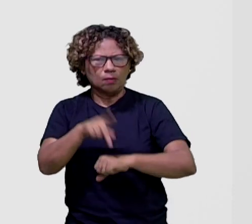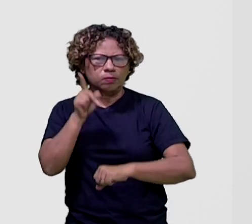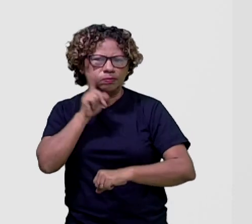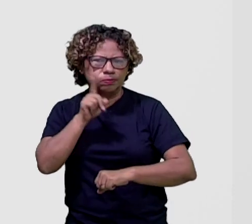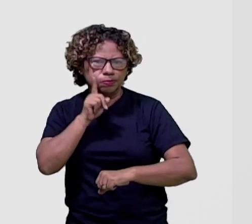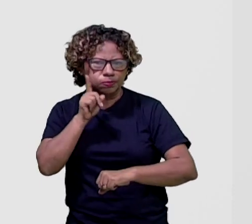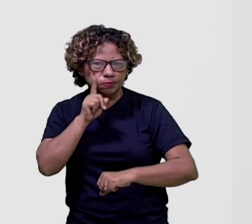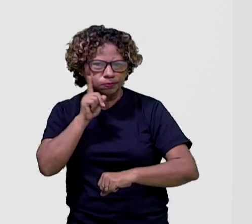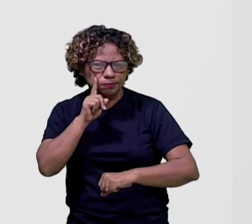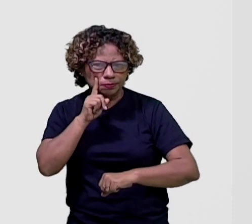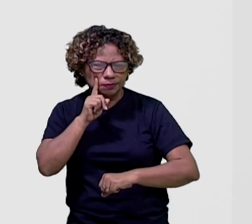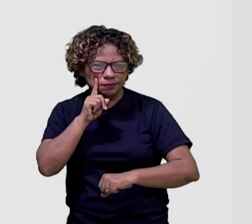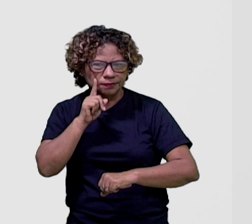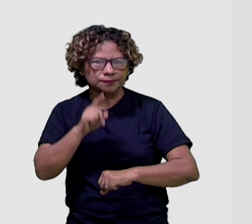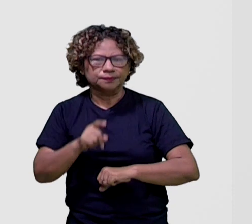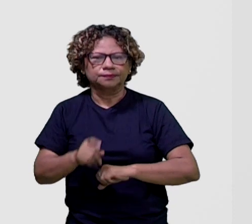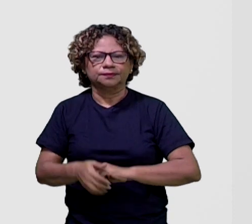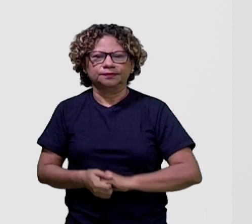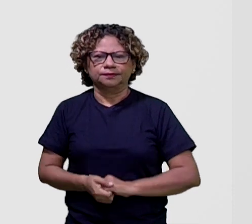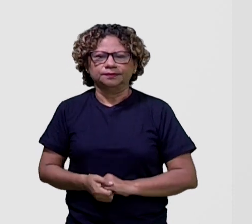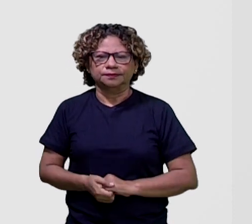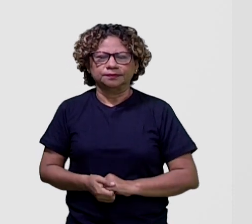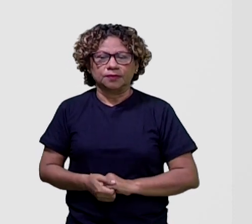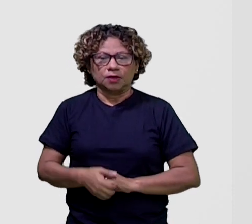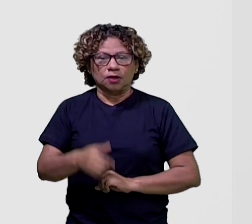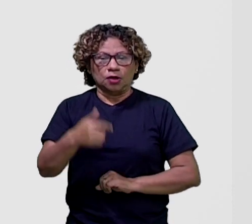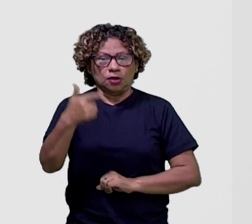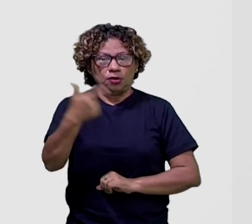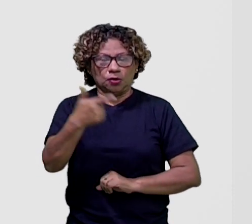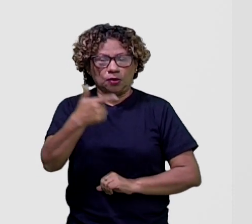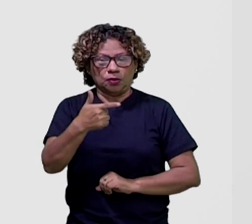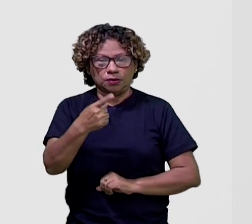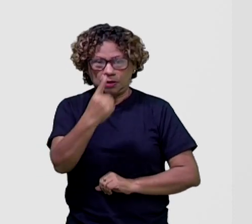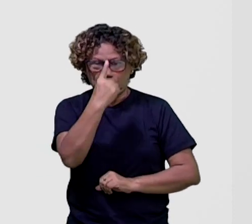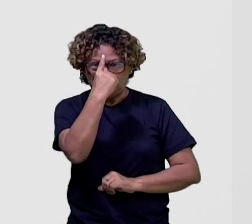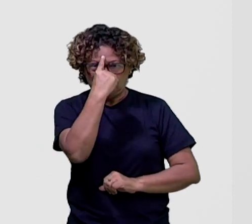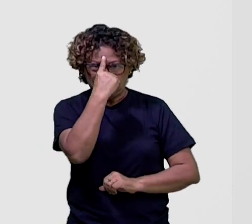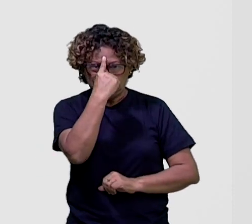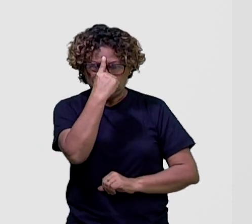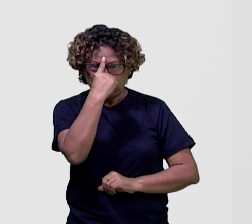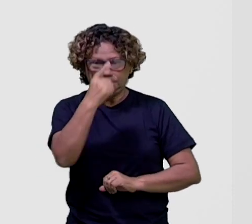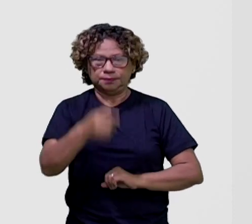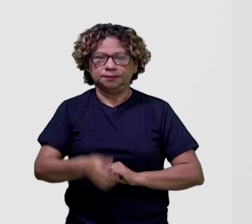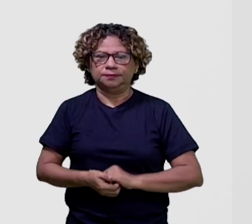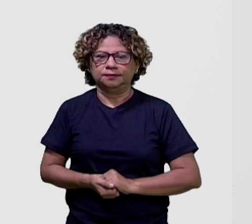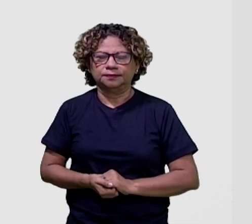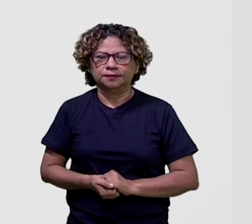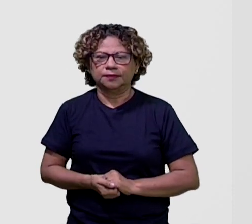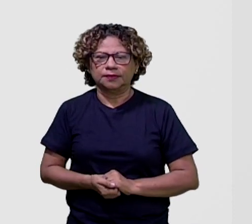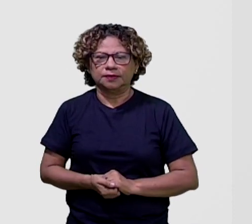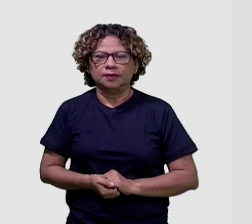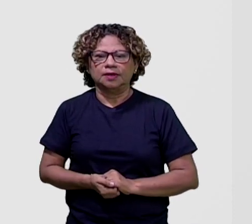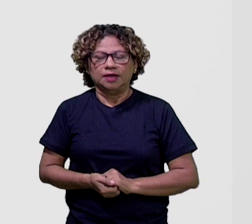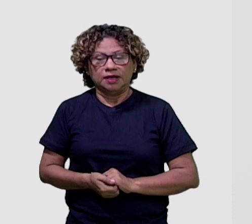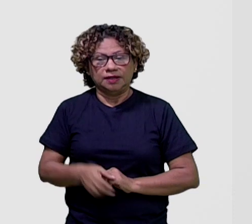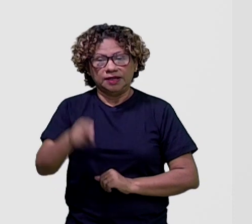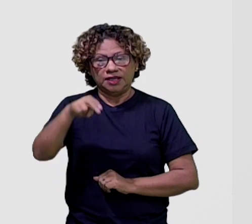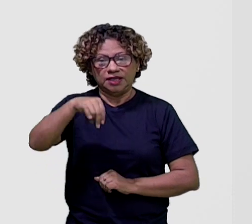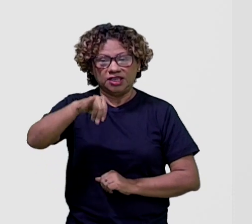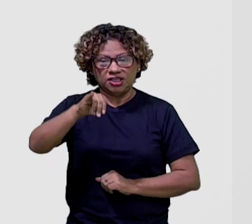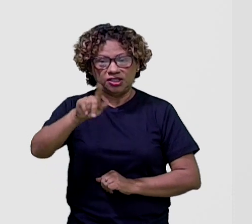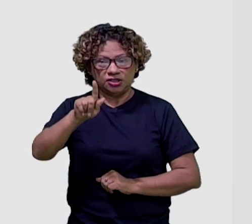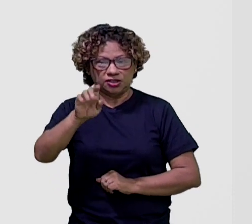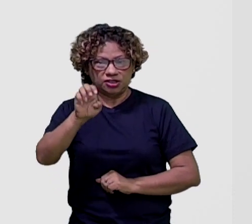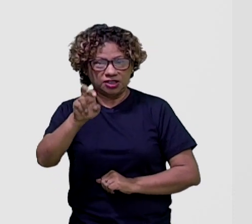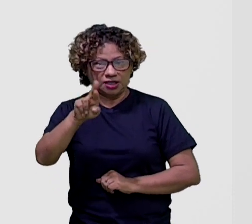Hollywood. Olha só. Dois, Índia, Bollywood. E a gente tem três, olha só, Nigéria,